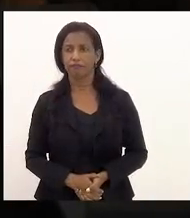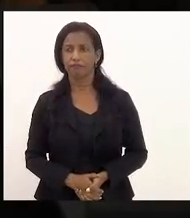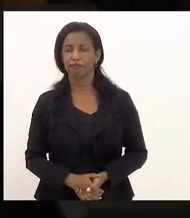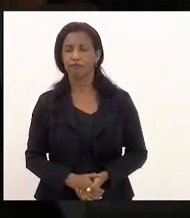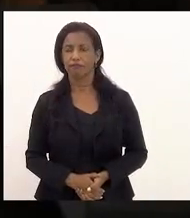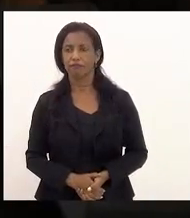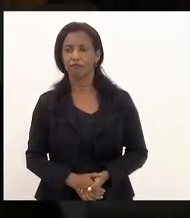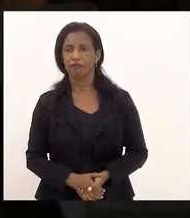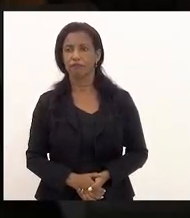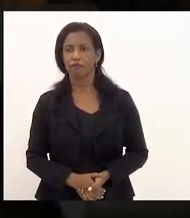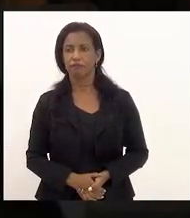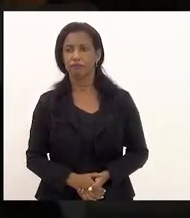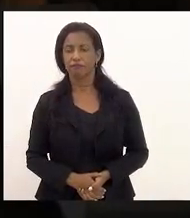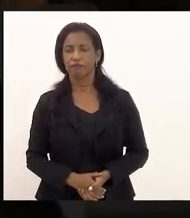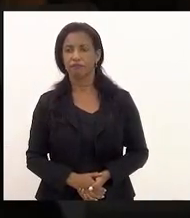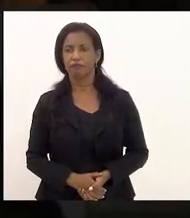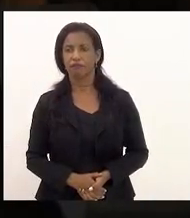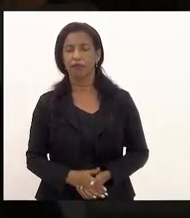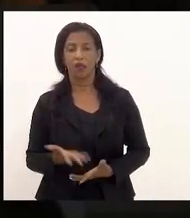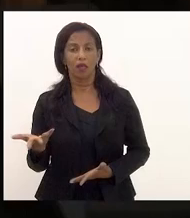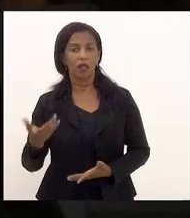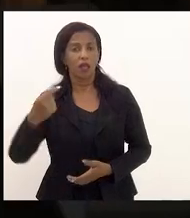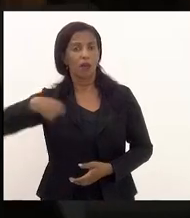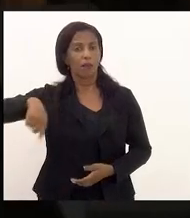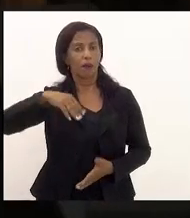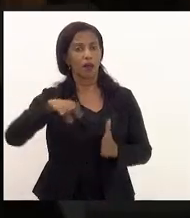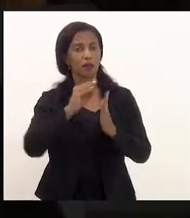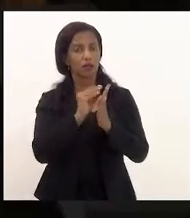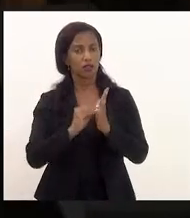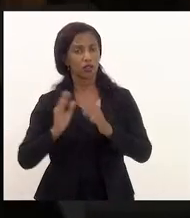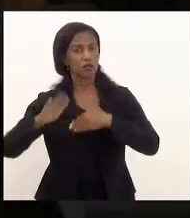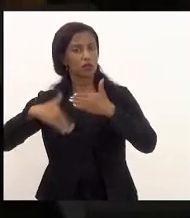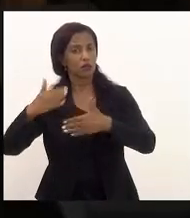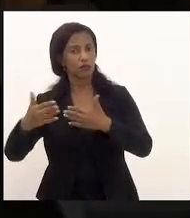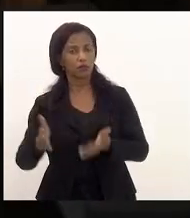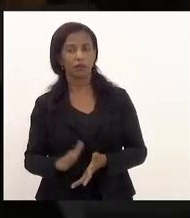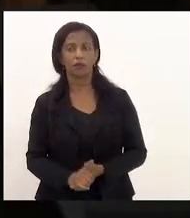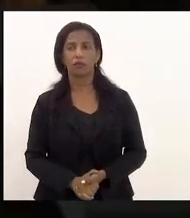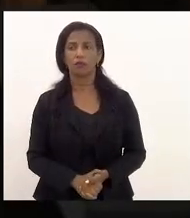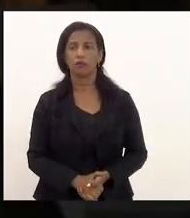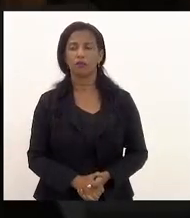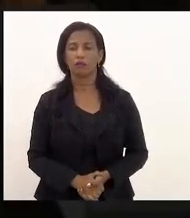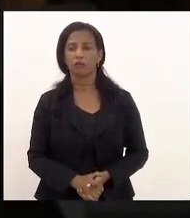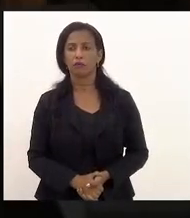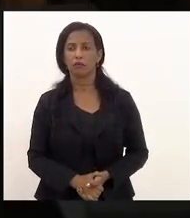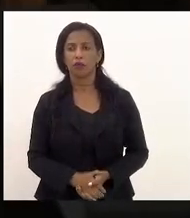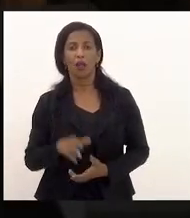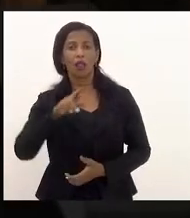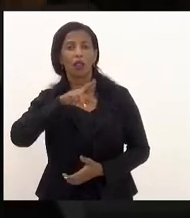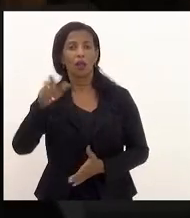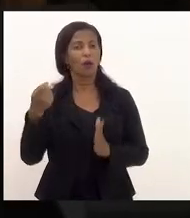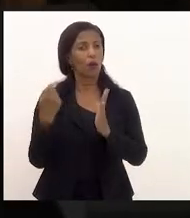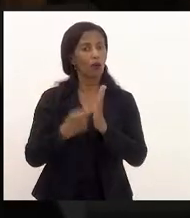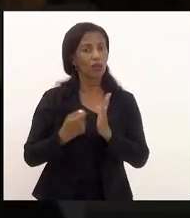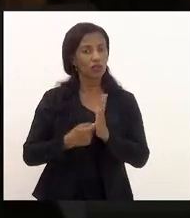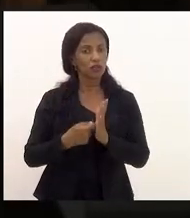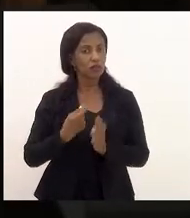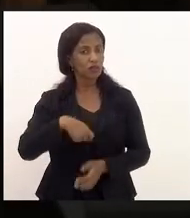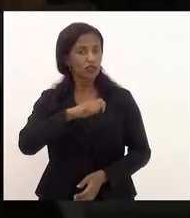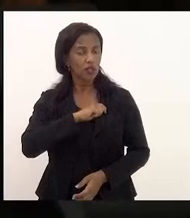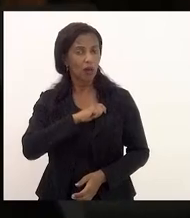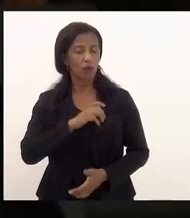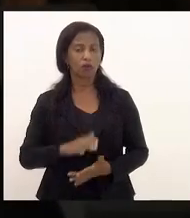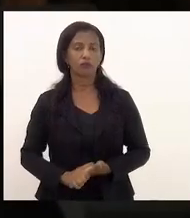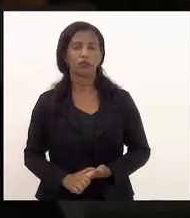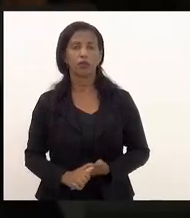dessa riqueza gerada por essa agenda de desenvolvimento nesse sentido não é o regime de recuperação fiscal